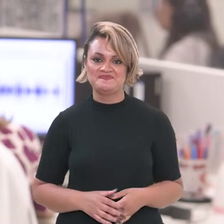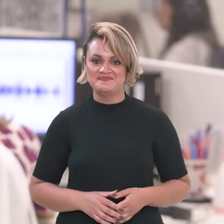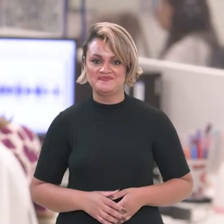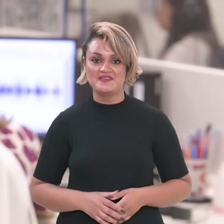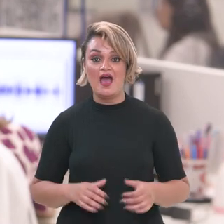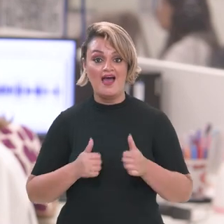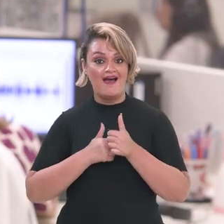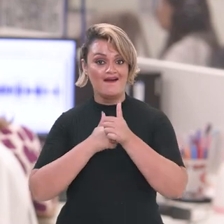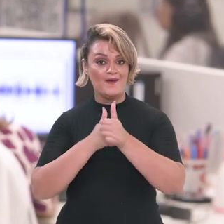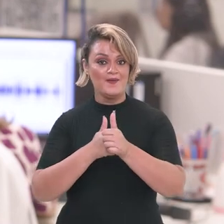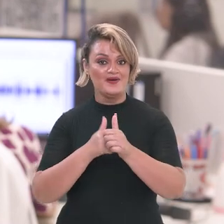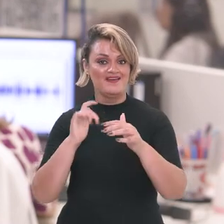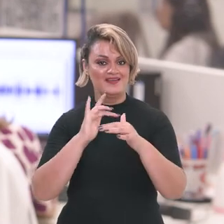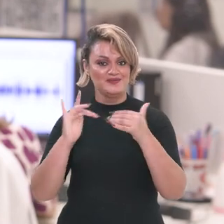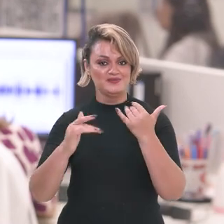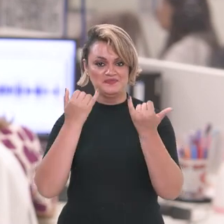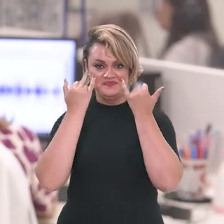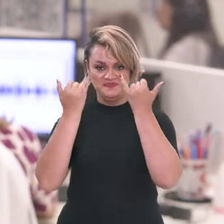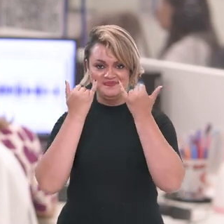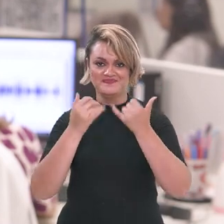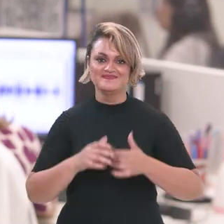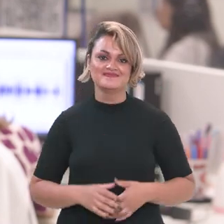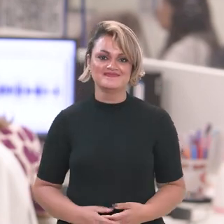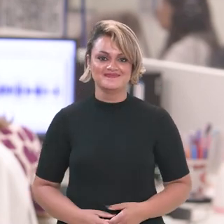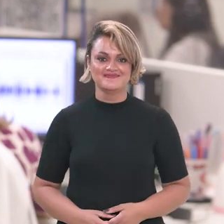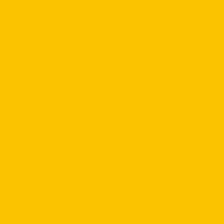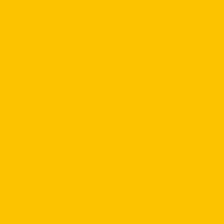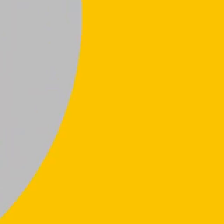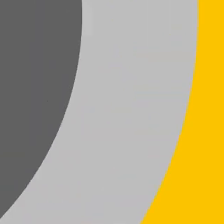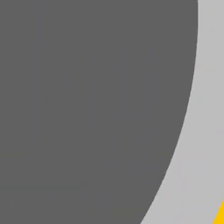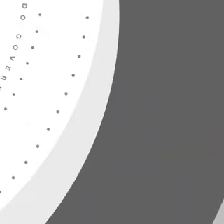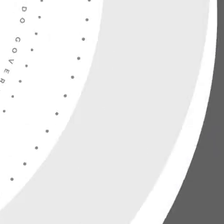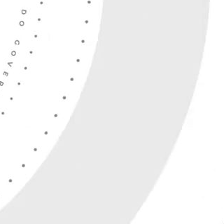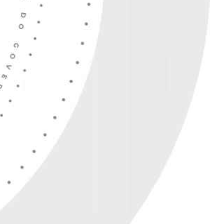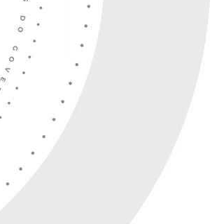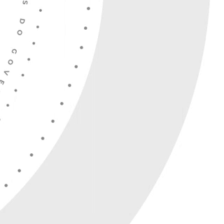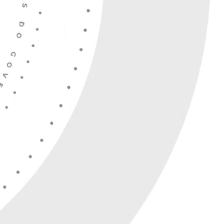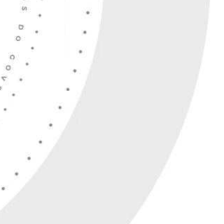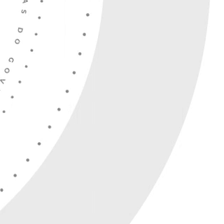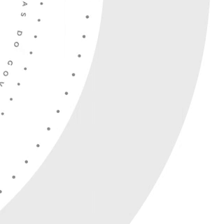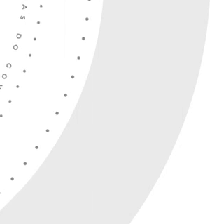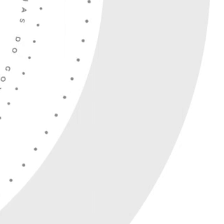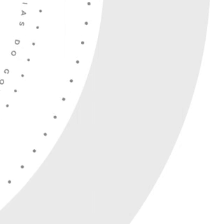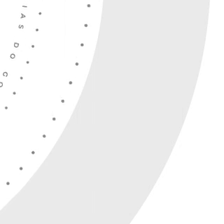hoje fica por aqui. Siga com a gente nas redes sociais. Tchau, tchau.